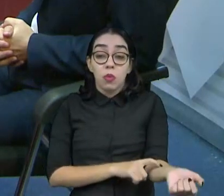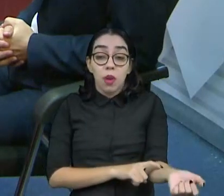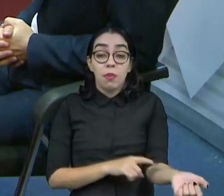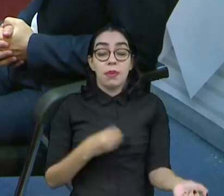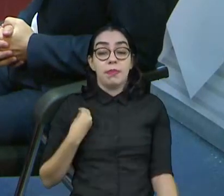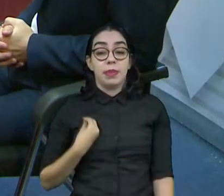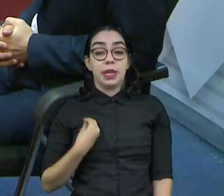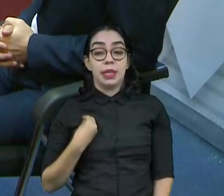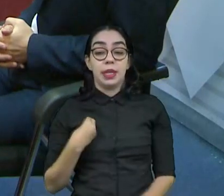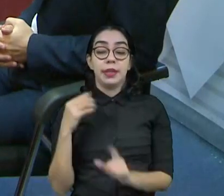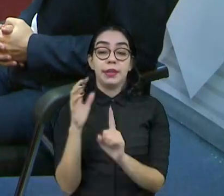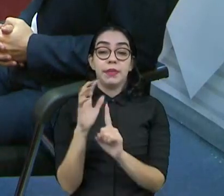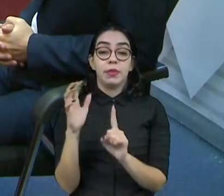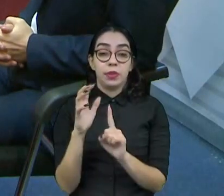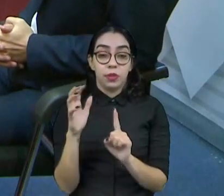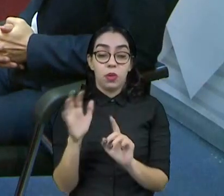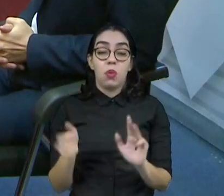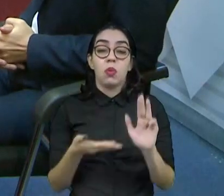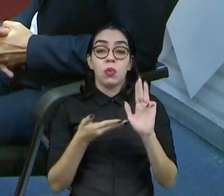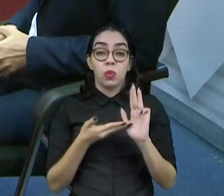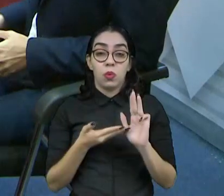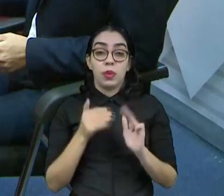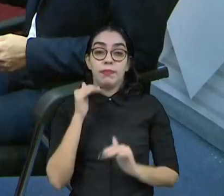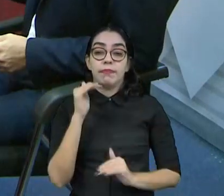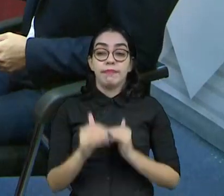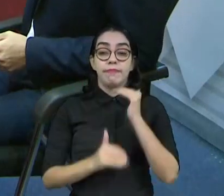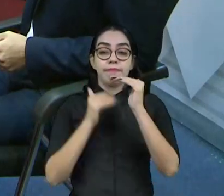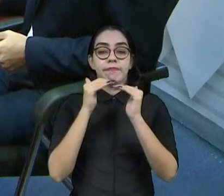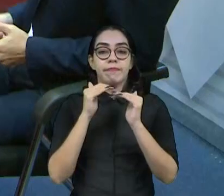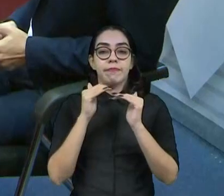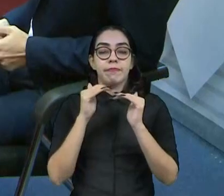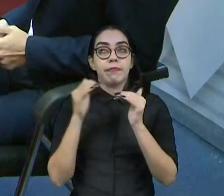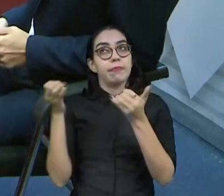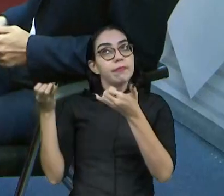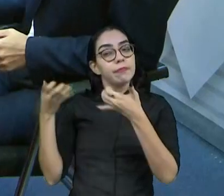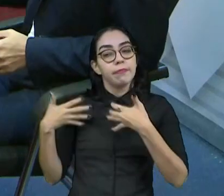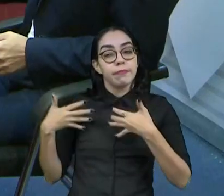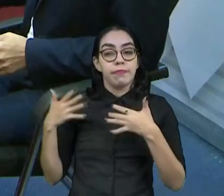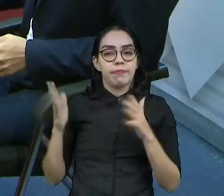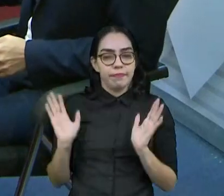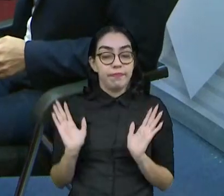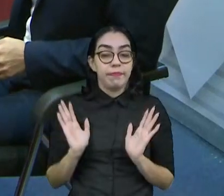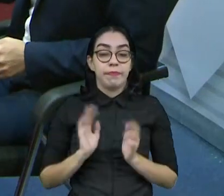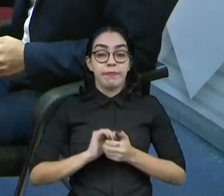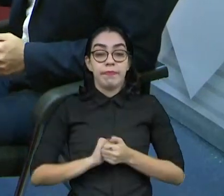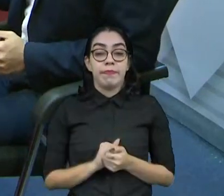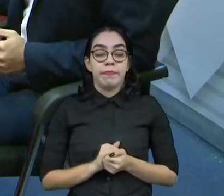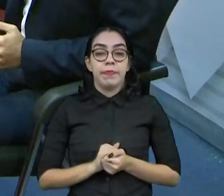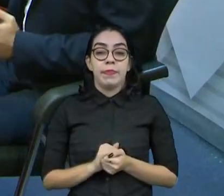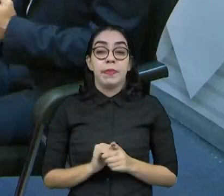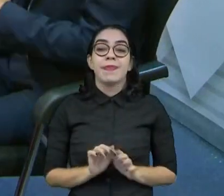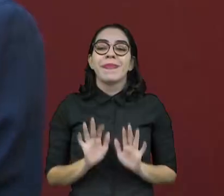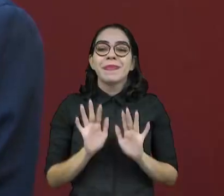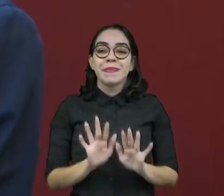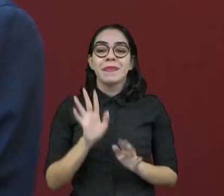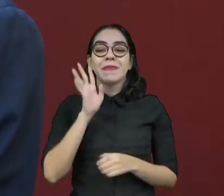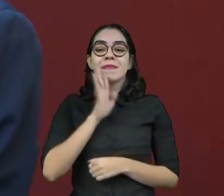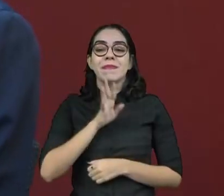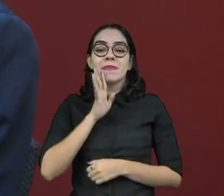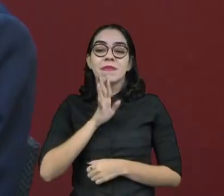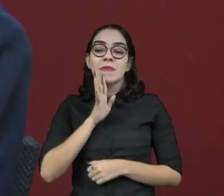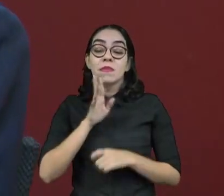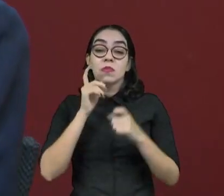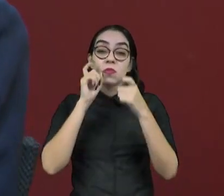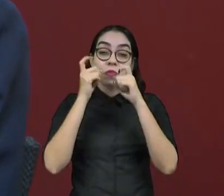impulsionou essa partida para o primeiro lugar. Isso que eu ouvi de explicação. Não, com certeza. Por isso que é interessante a gente discutir,